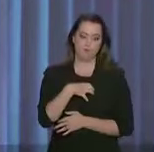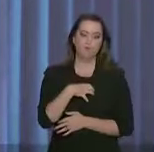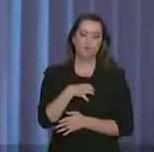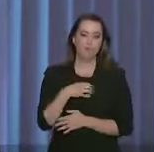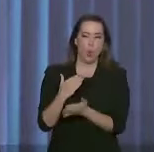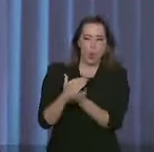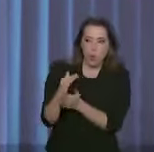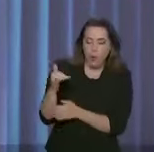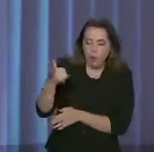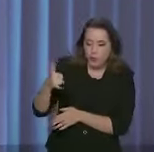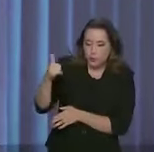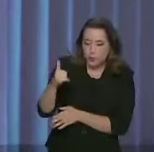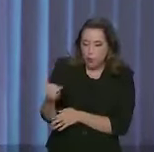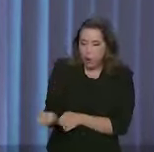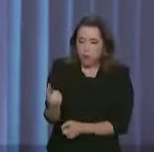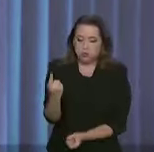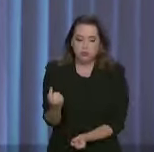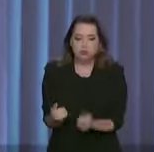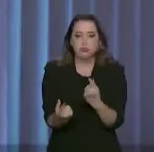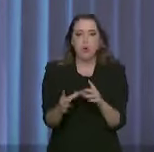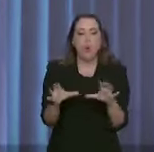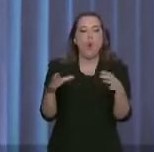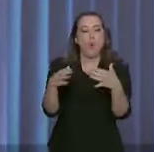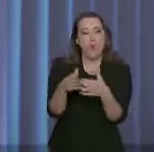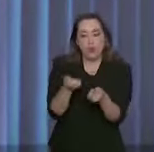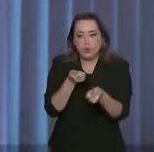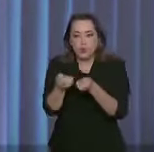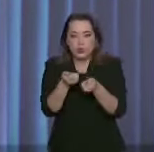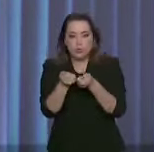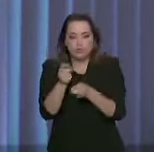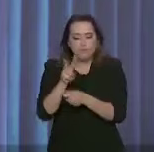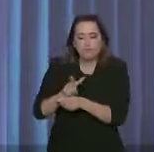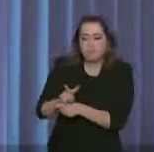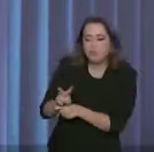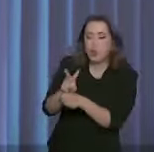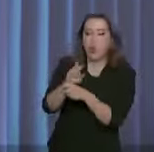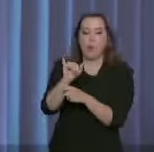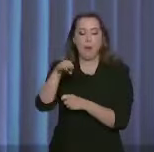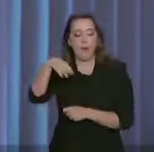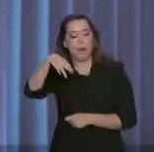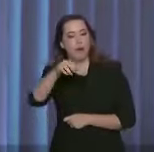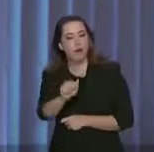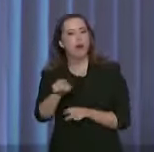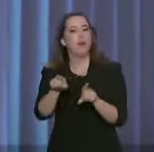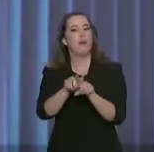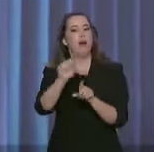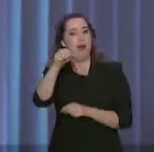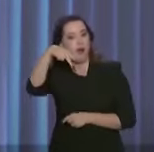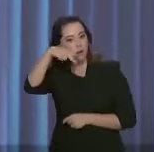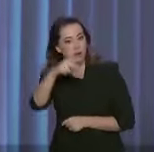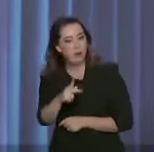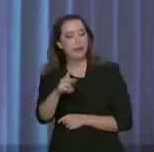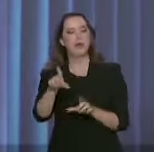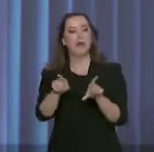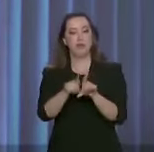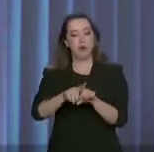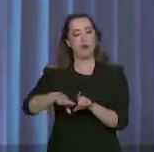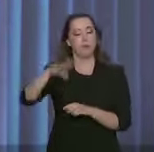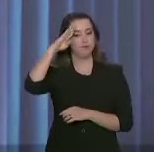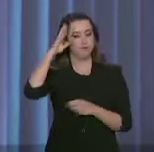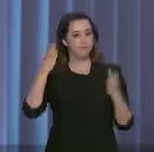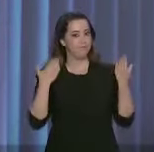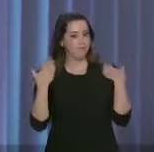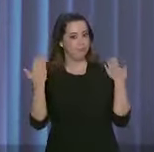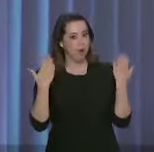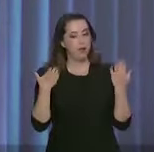as primeiras manchas surgiram, o grupo de acompanhamento e avaliação, composto pelo IBAMA, ANP, Marinha, vem realizando ações